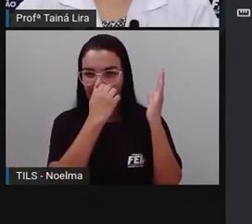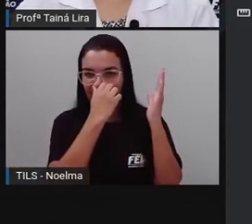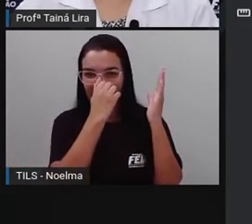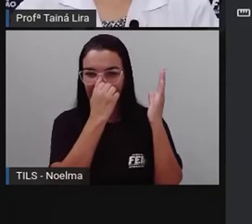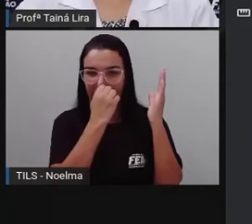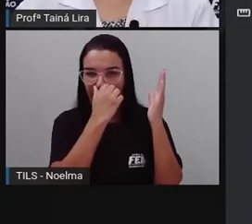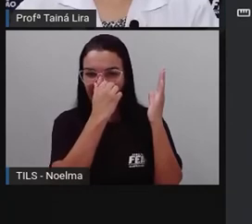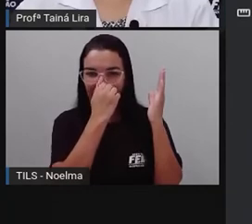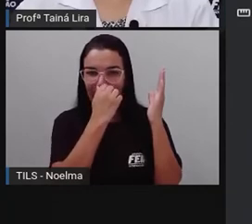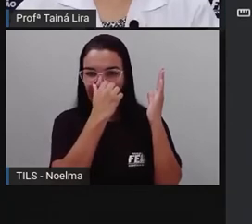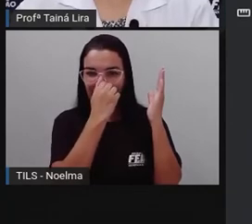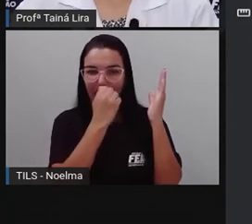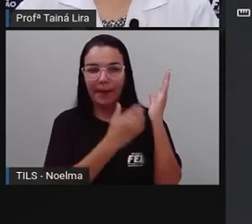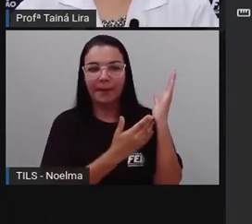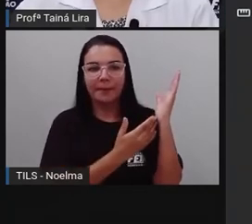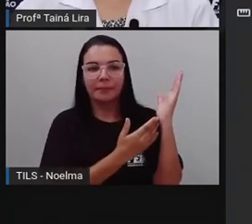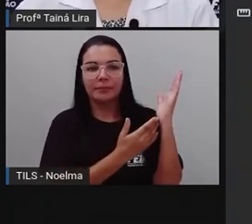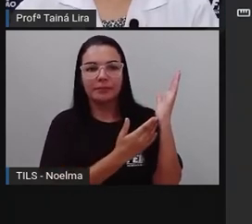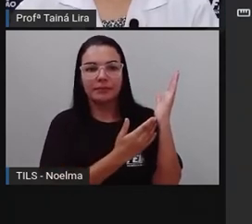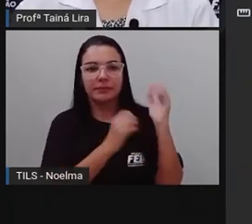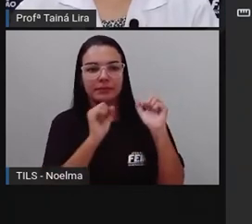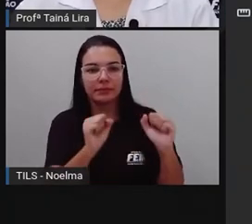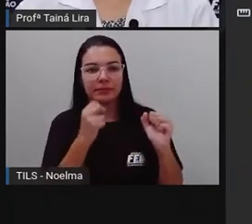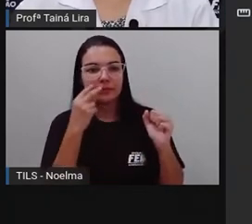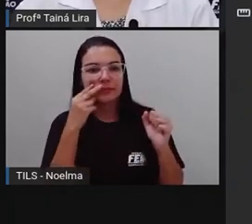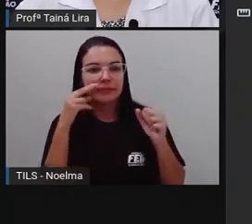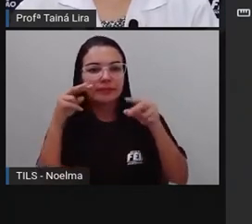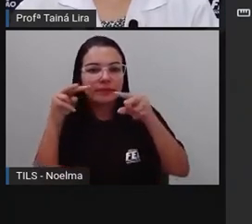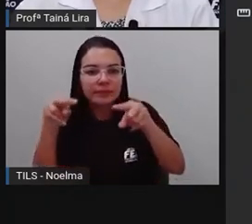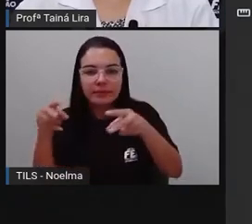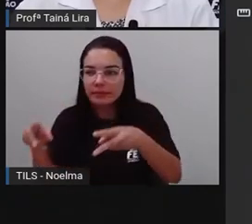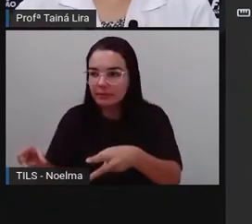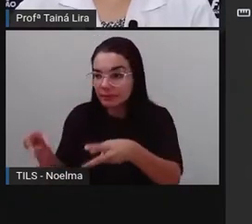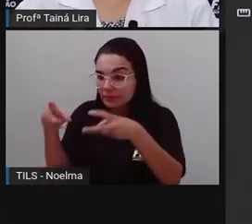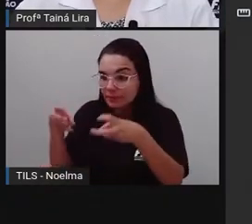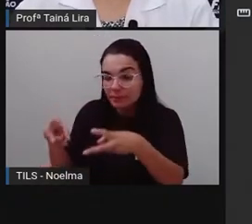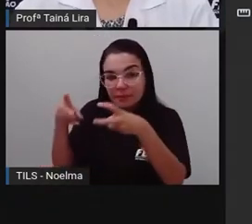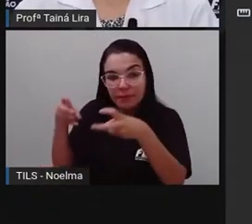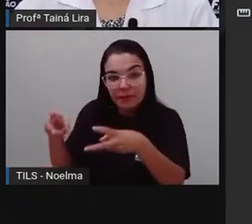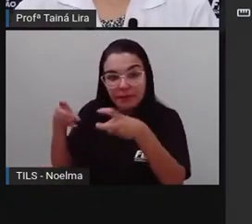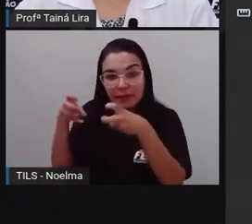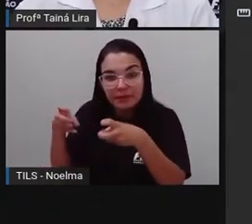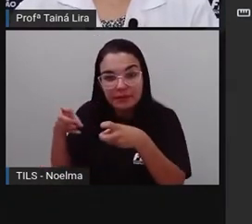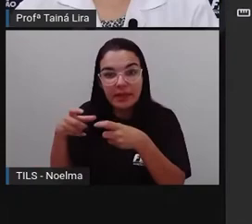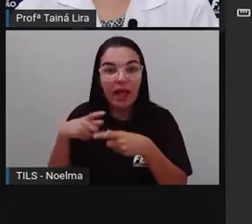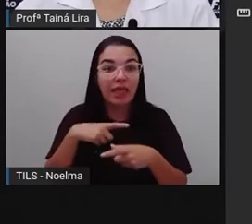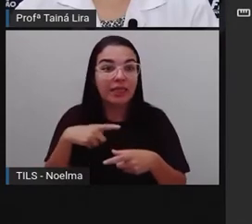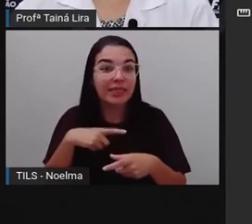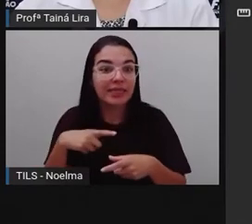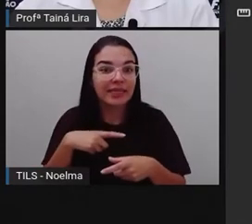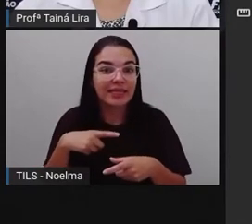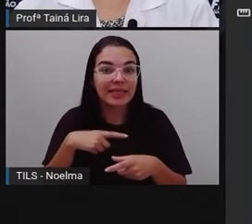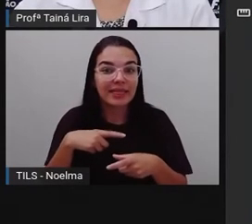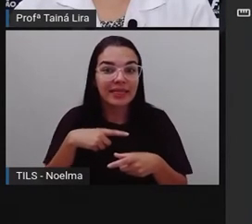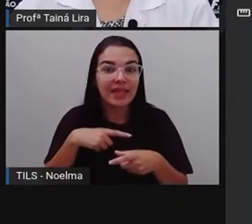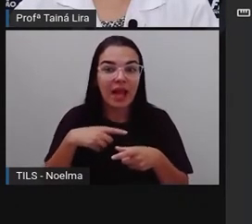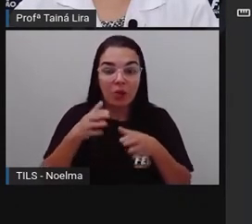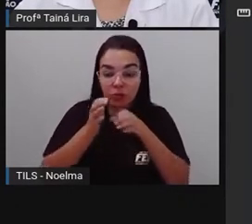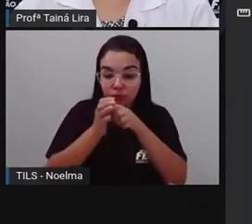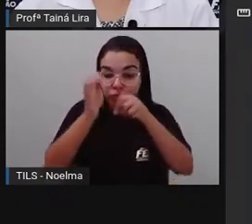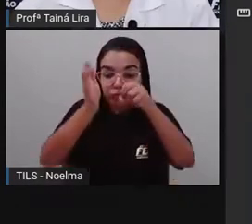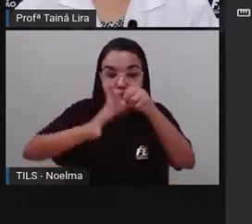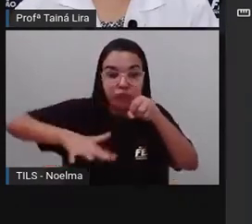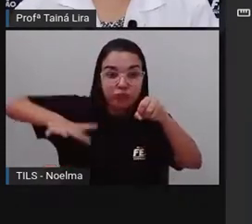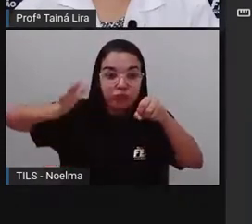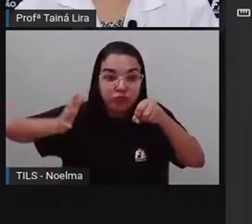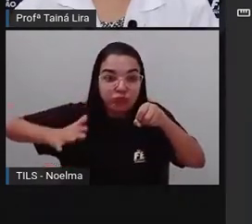lá para Portugal. Então, ó, observa que Portugal tem um oceano,